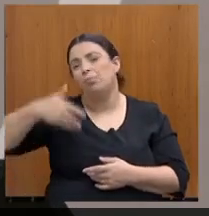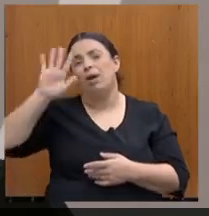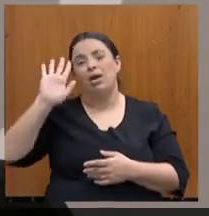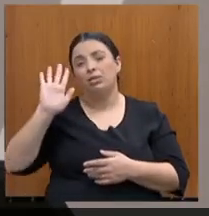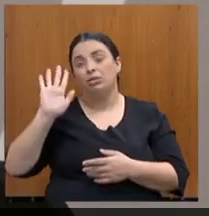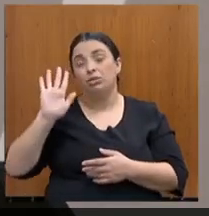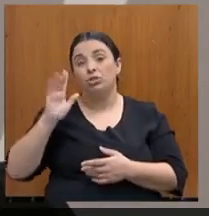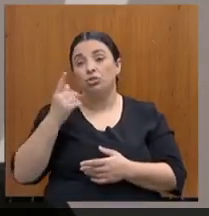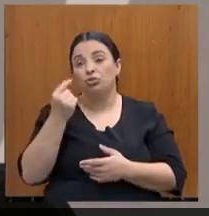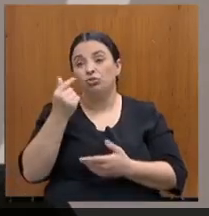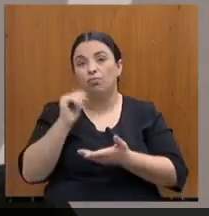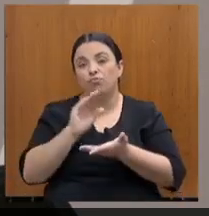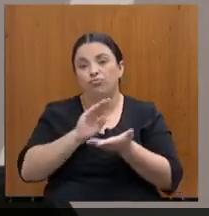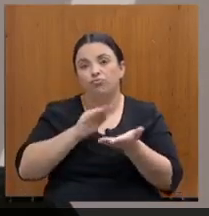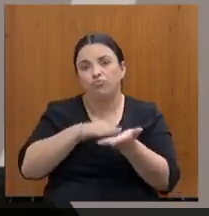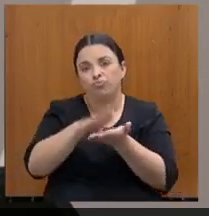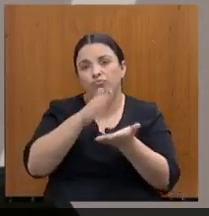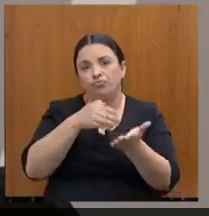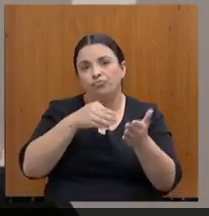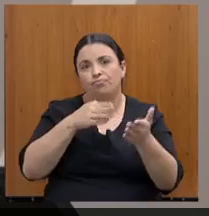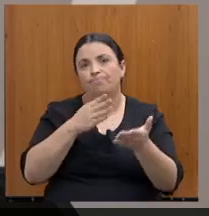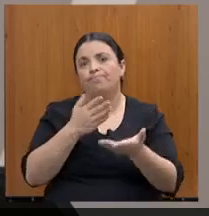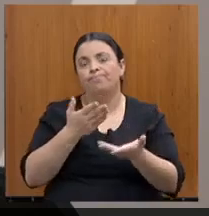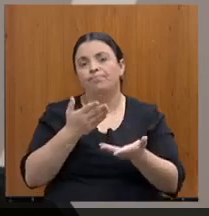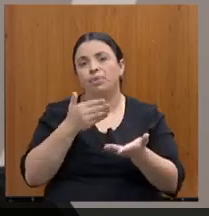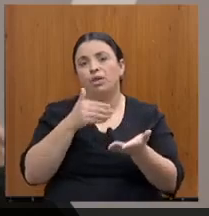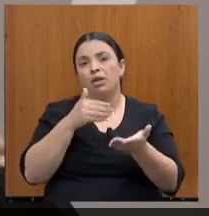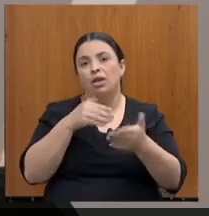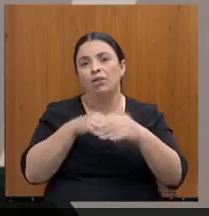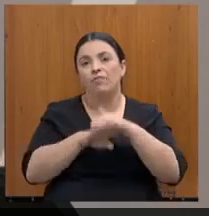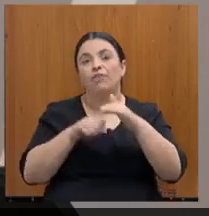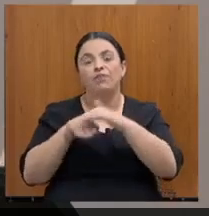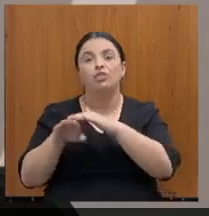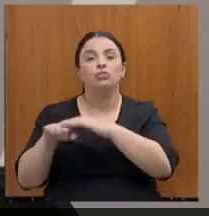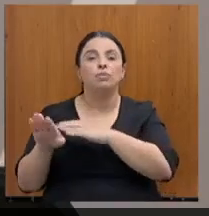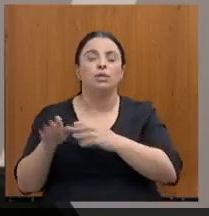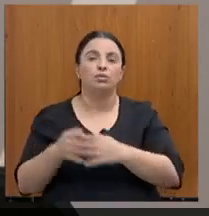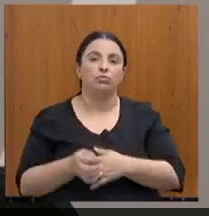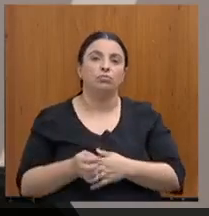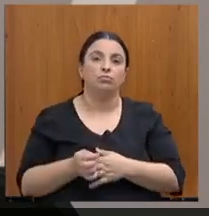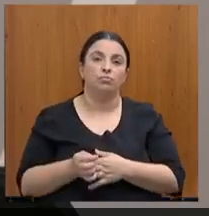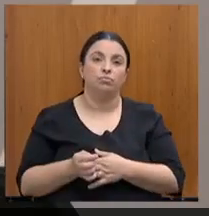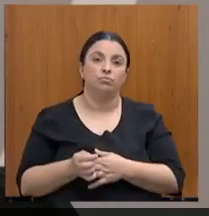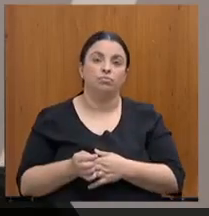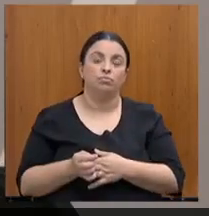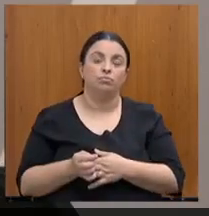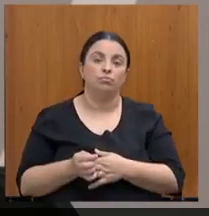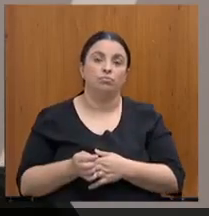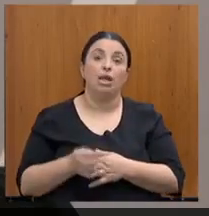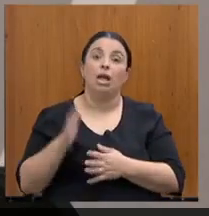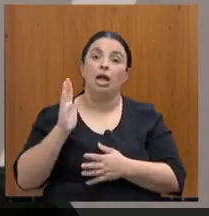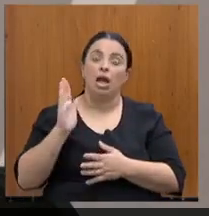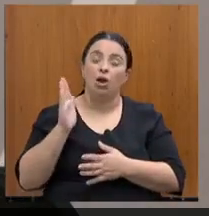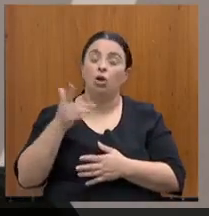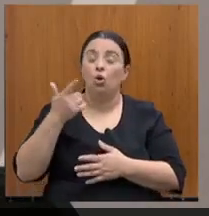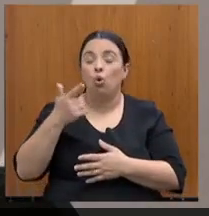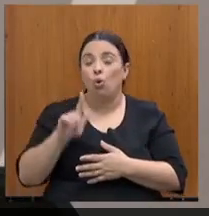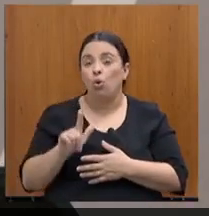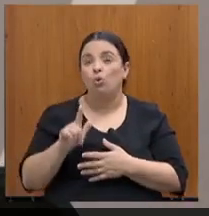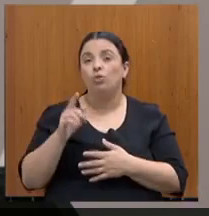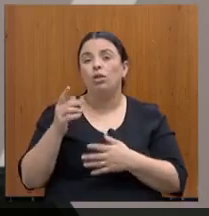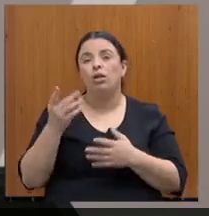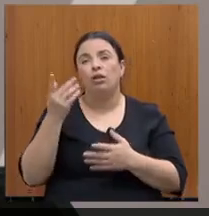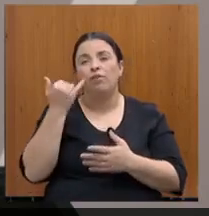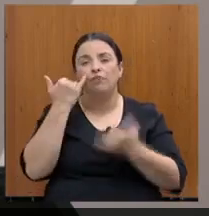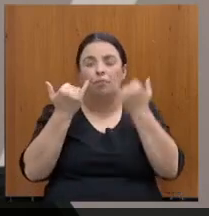Estado para se investir. Ontem, eu já vi um outro dado que chega a quase 130 bilhões de reais. Ou seja, as coisas